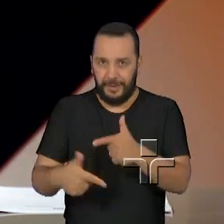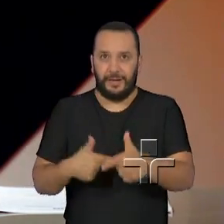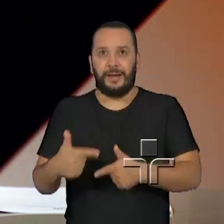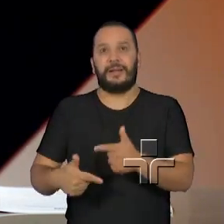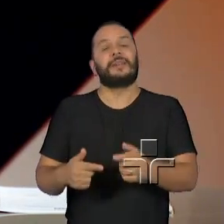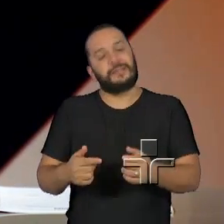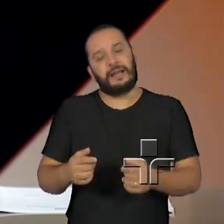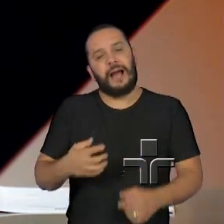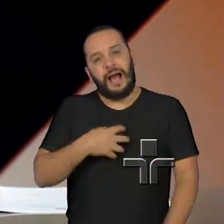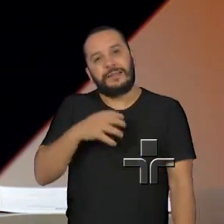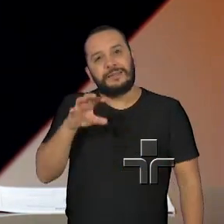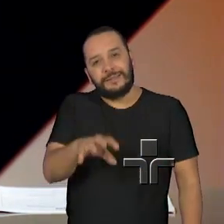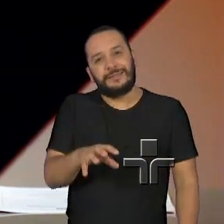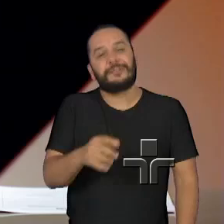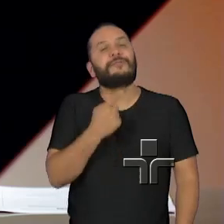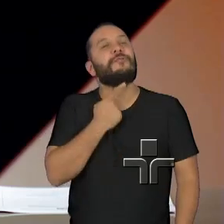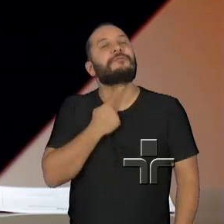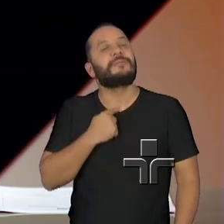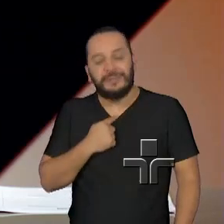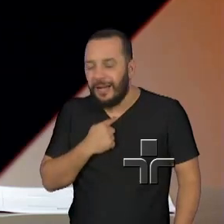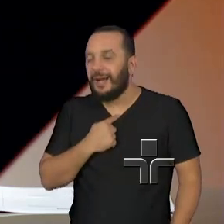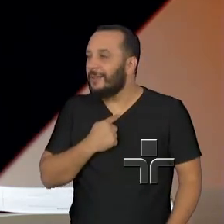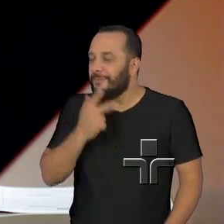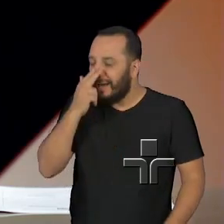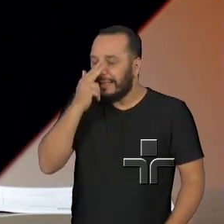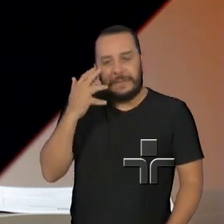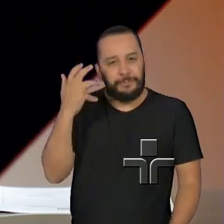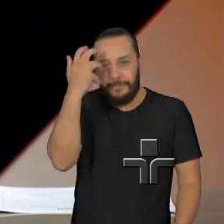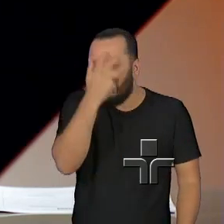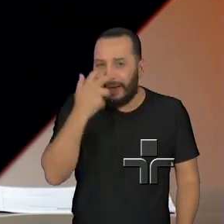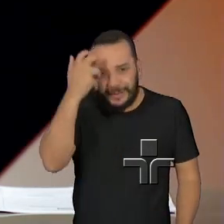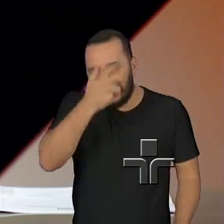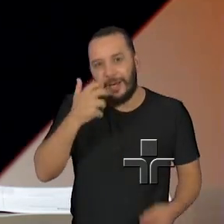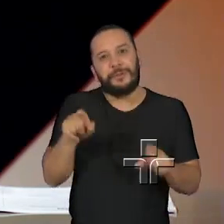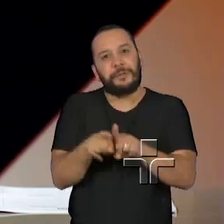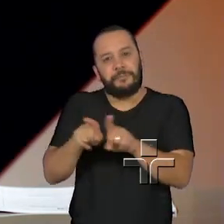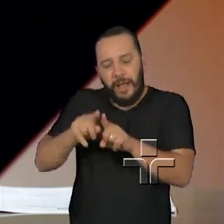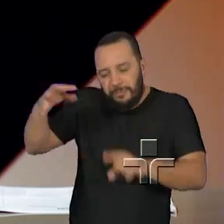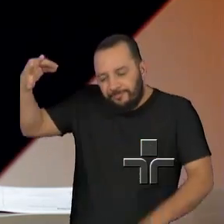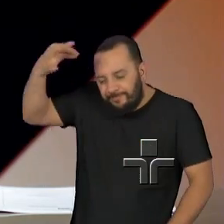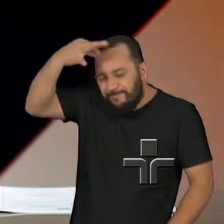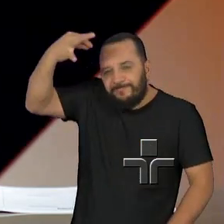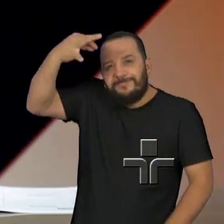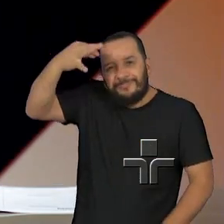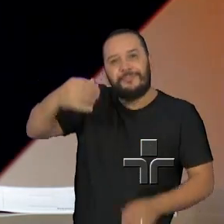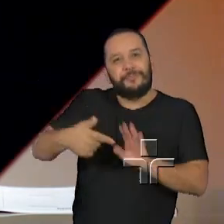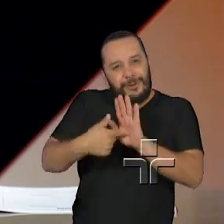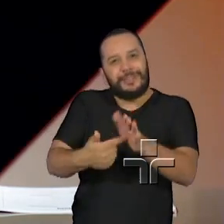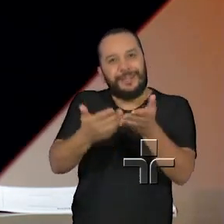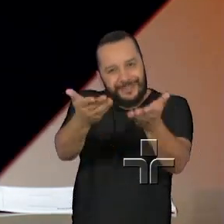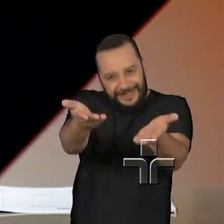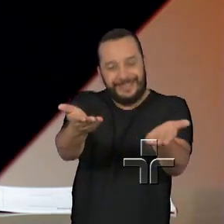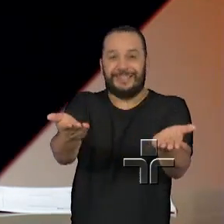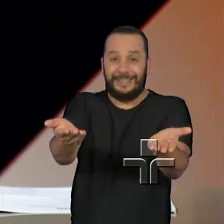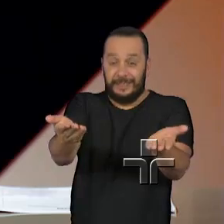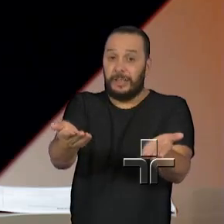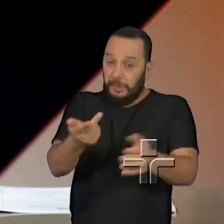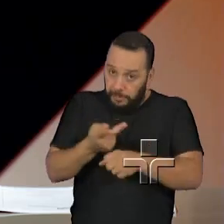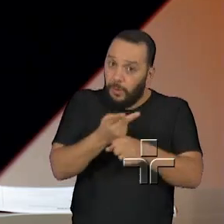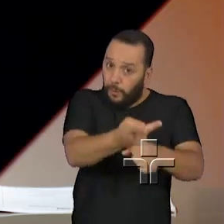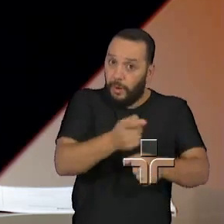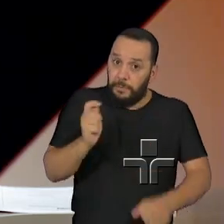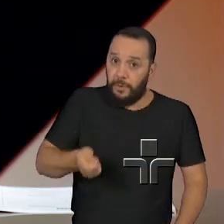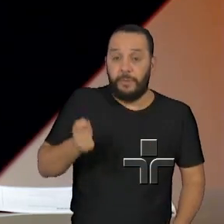essa vontade, essa paixão, essa vocação. E isso é importante mostrar para vocês e também dizer a vocês que procurem os